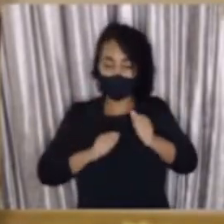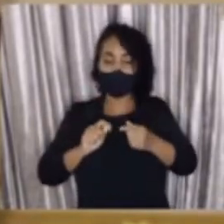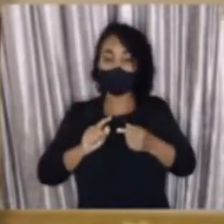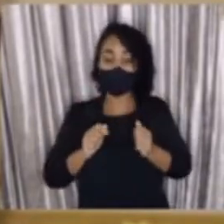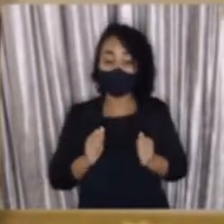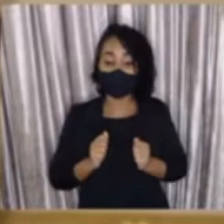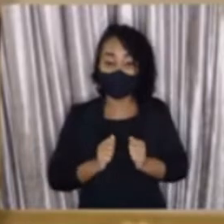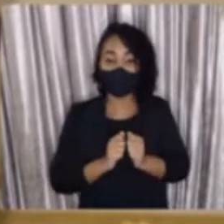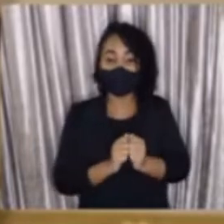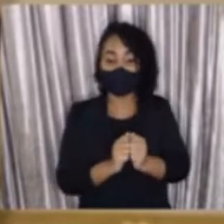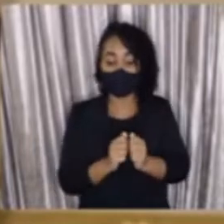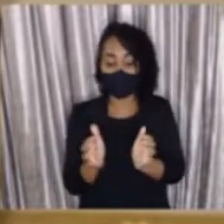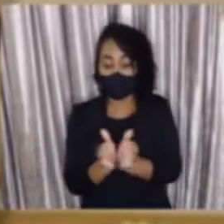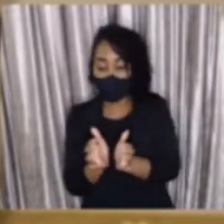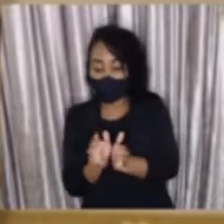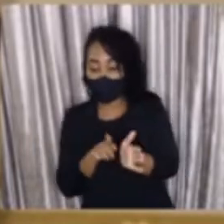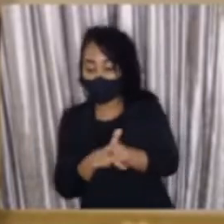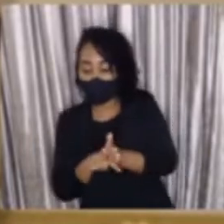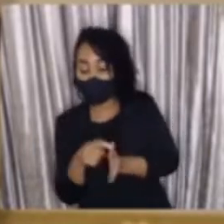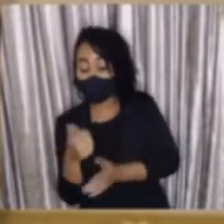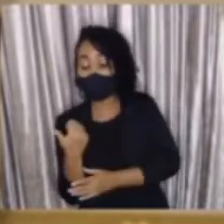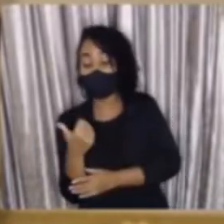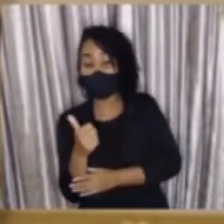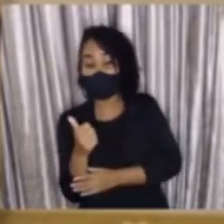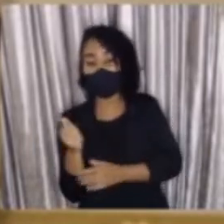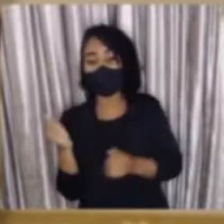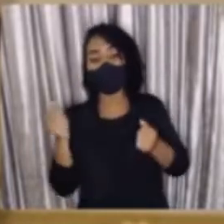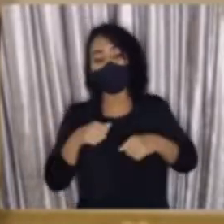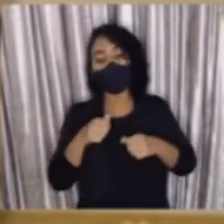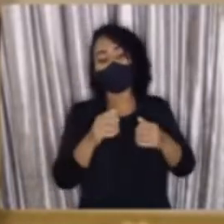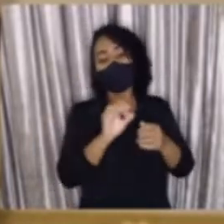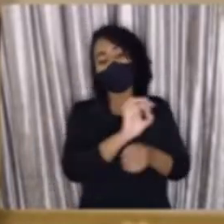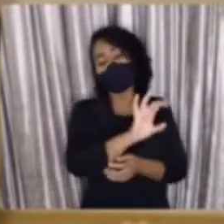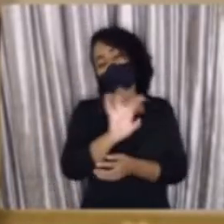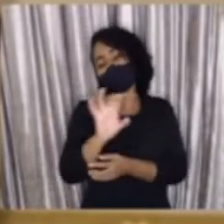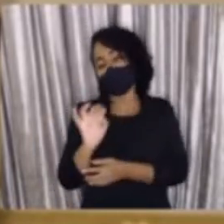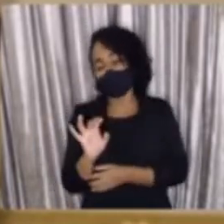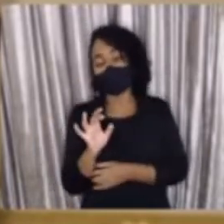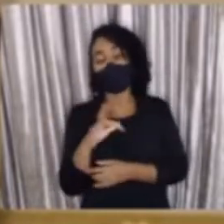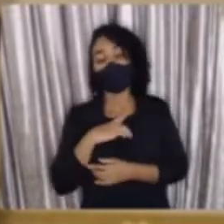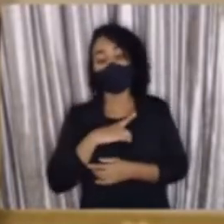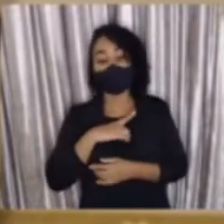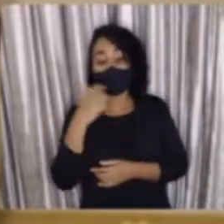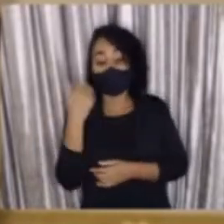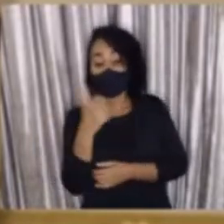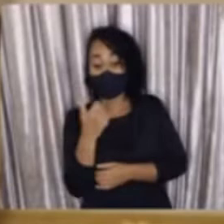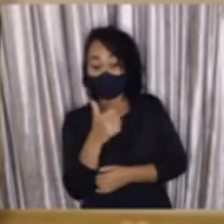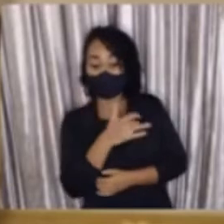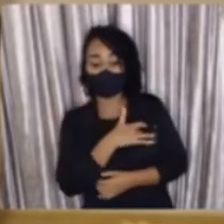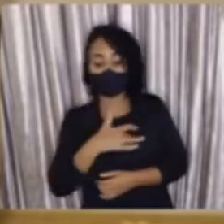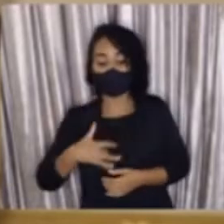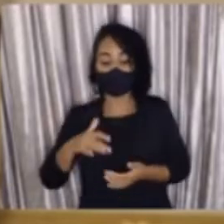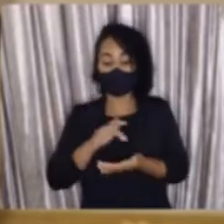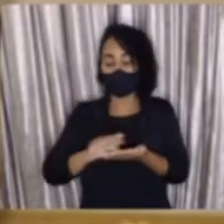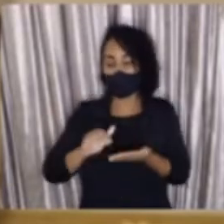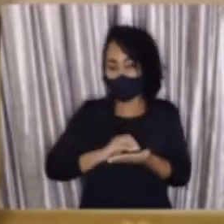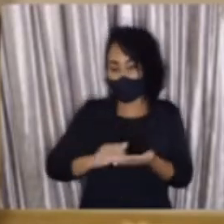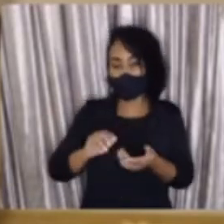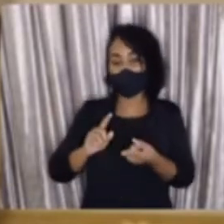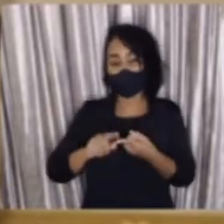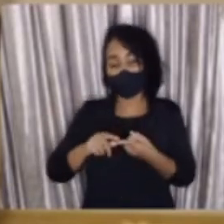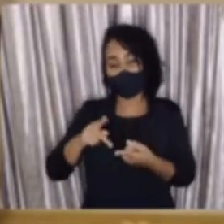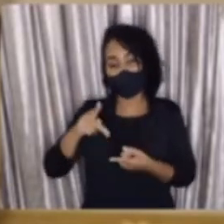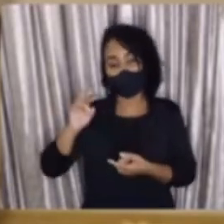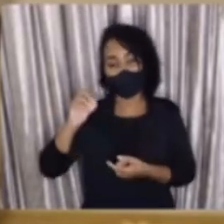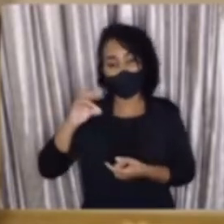Econômico, que, junto com o Comitê Gestor, avaliará cada pedido, terá o aval da Secretaria de Saúde e do PROCON para